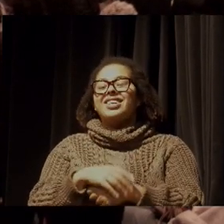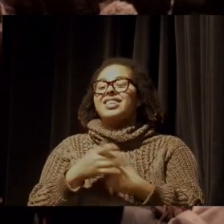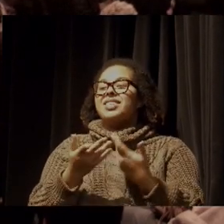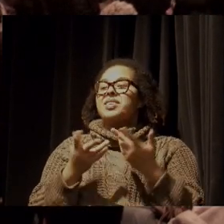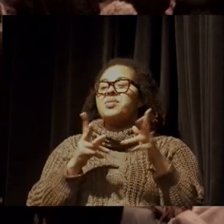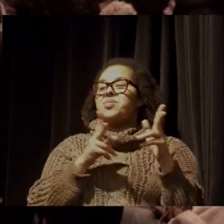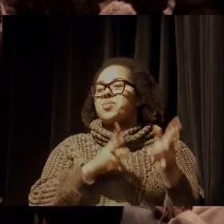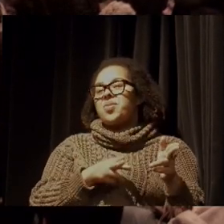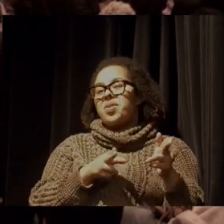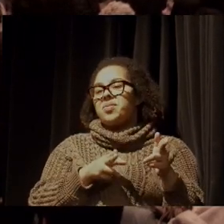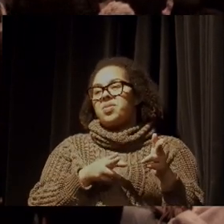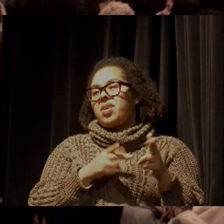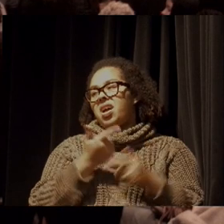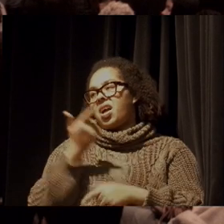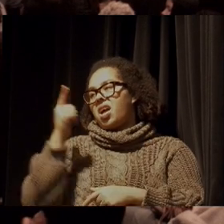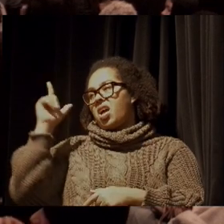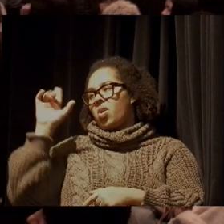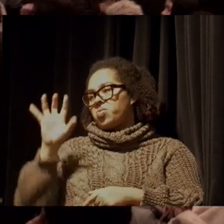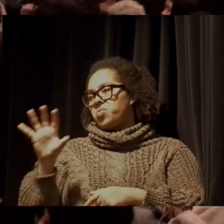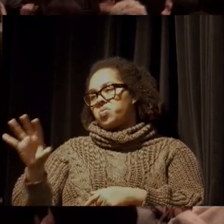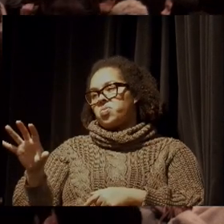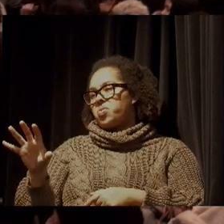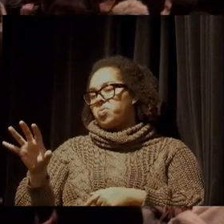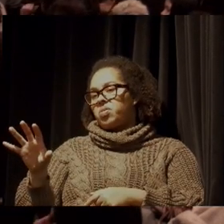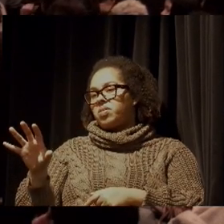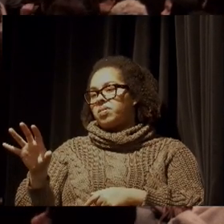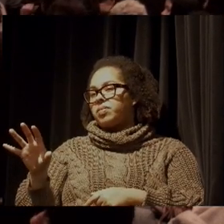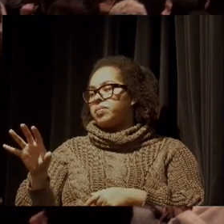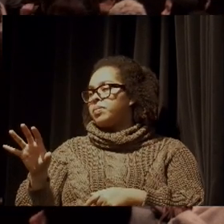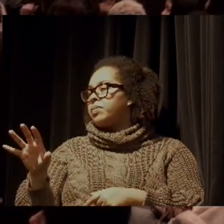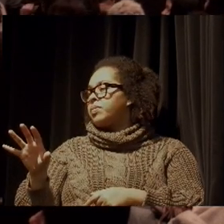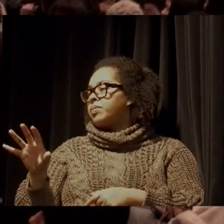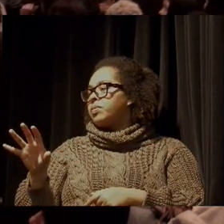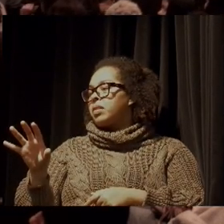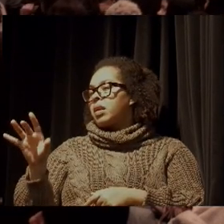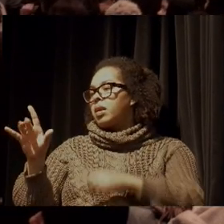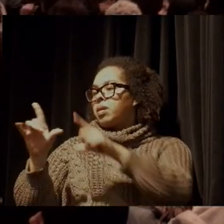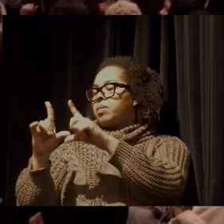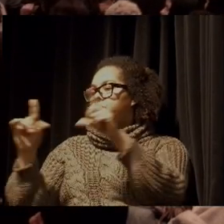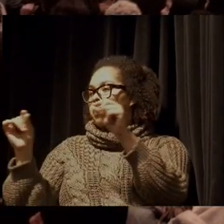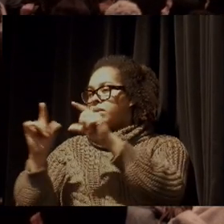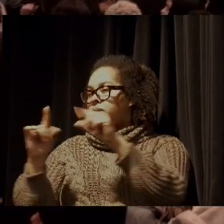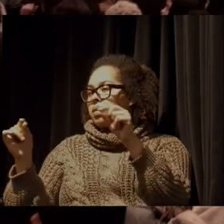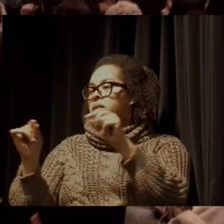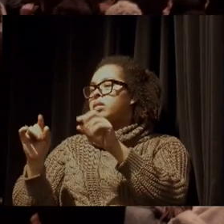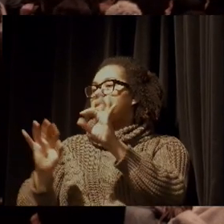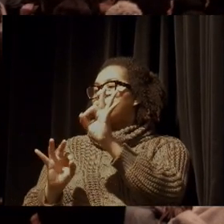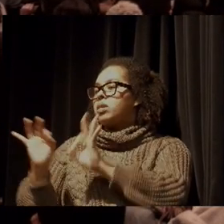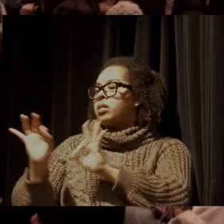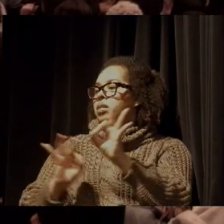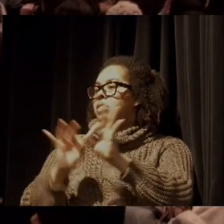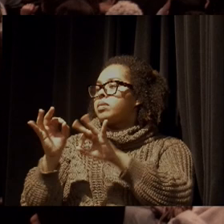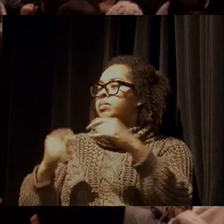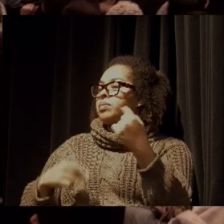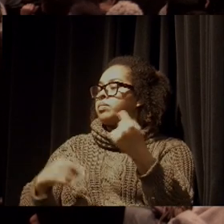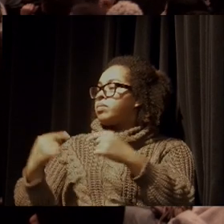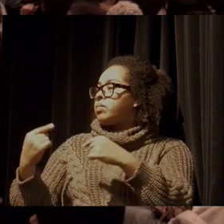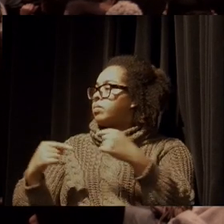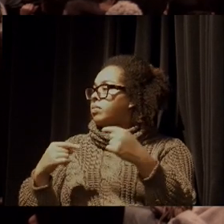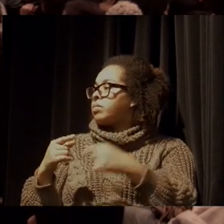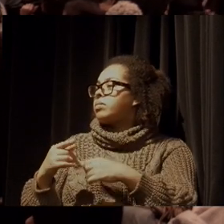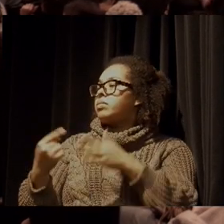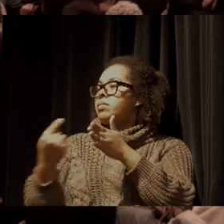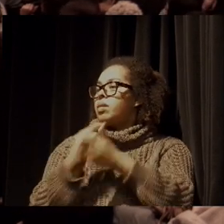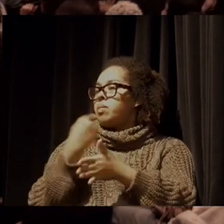nível do que quem está em Brasília fazendo esse tipo de política. Bom, muitas perguntas aqui do